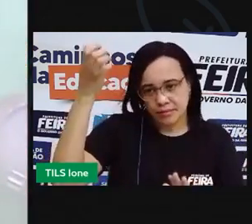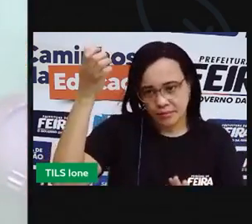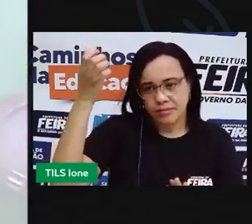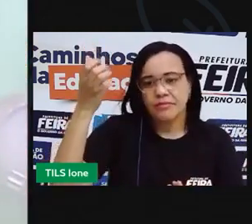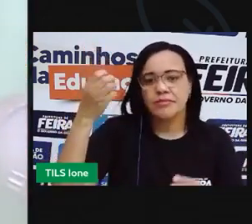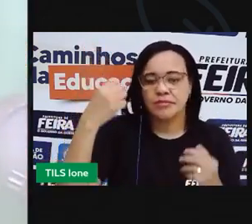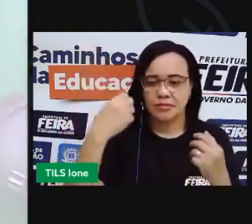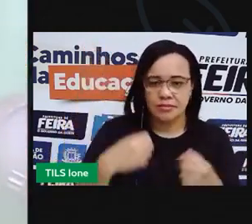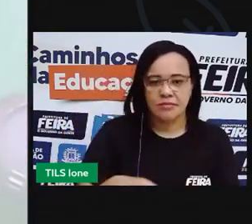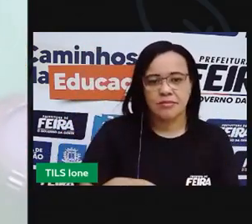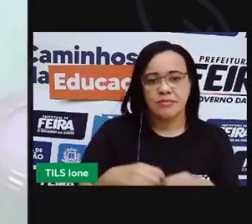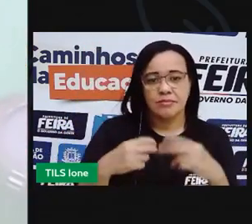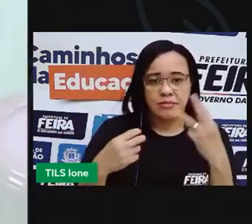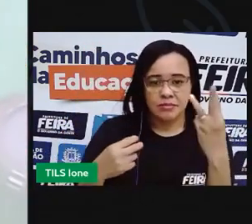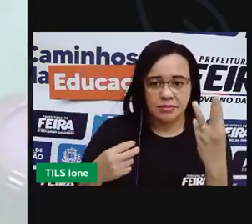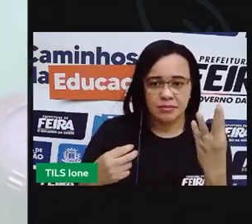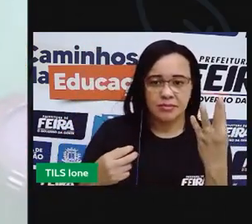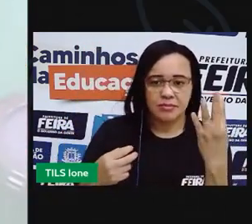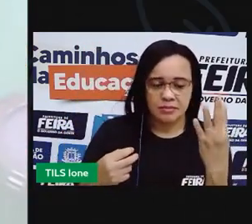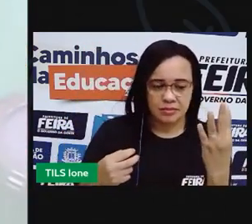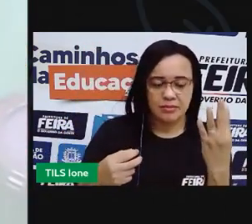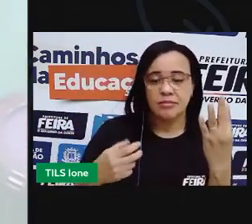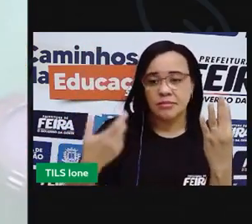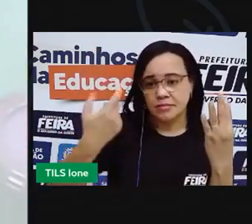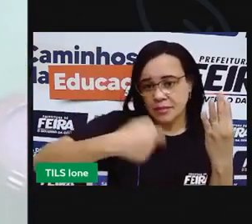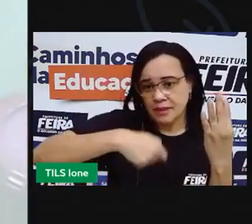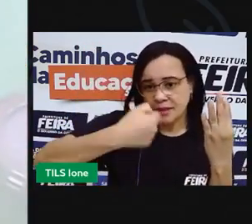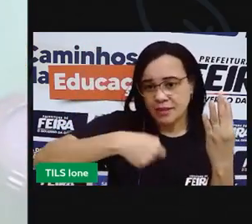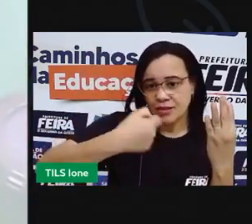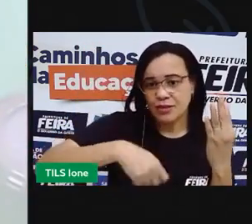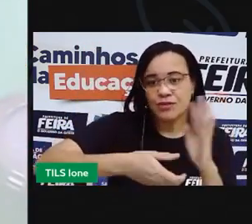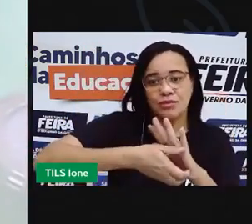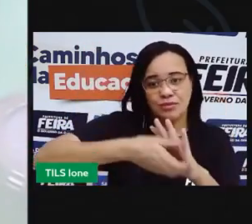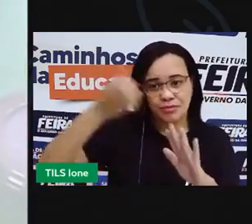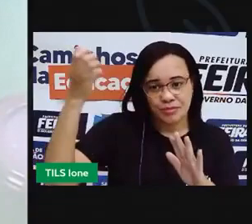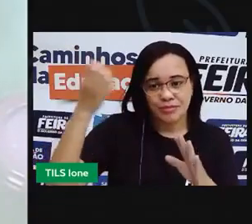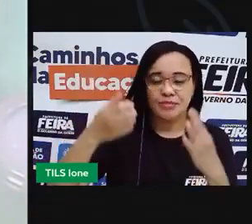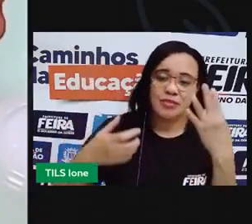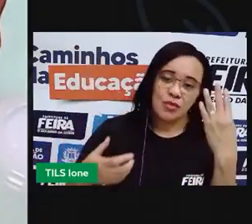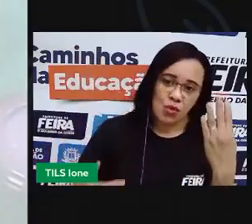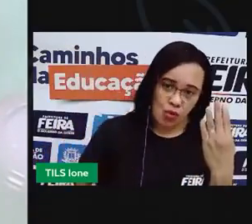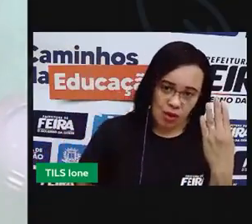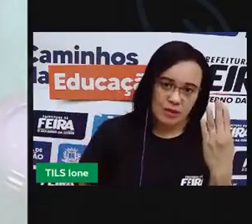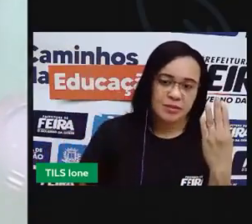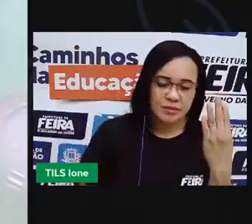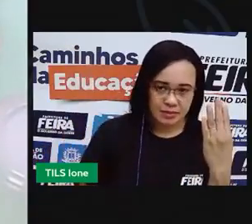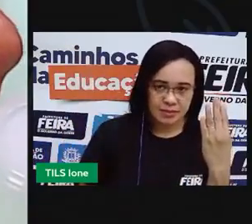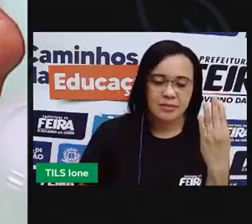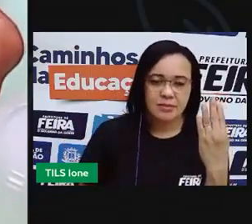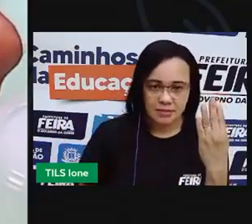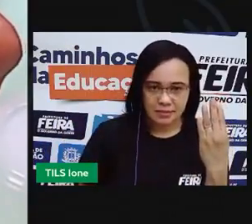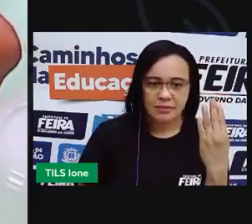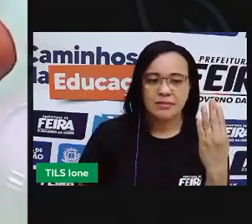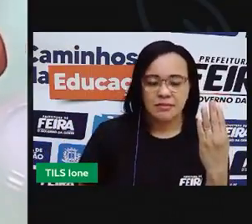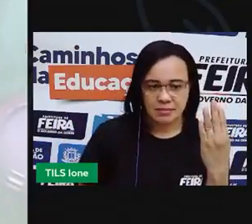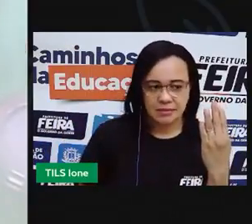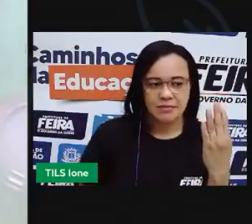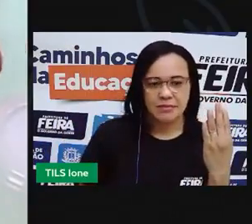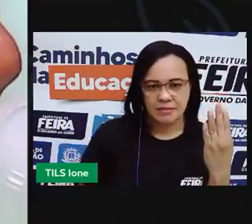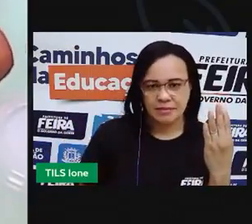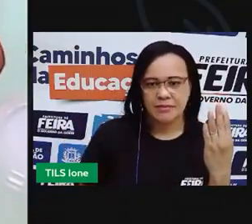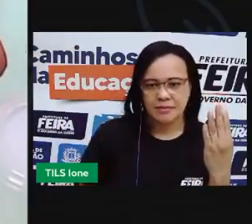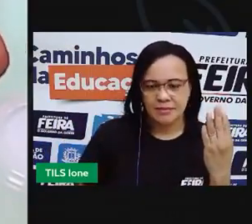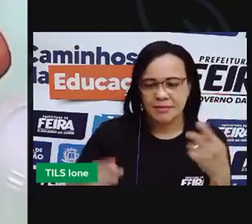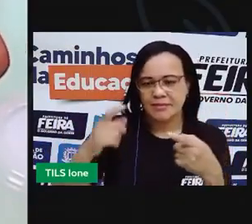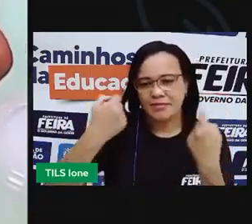dela quatro copos olha eu precisei retirar